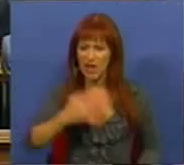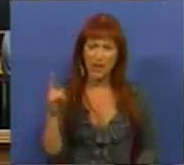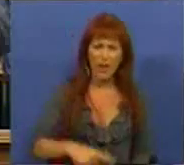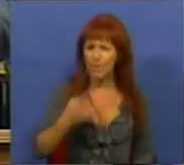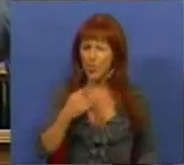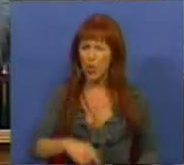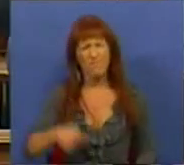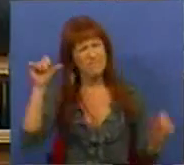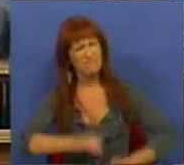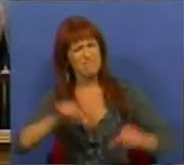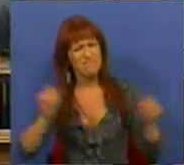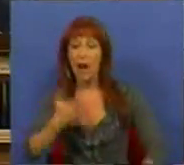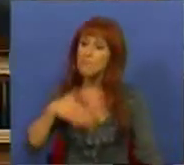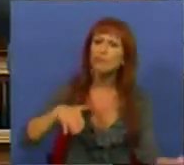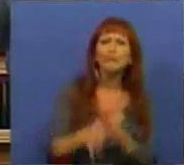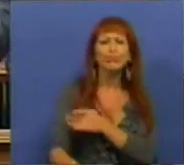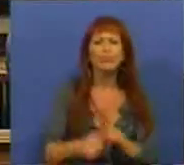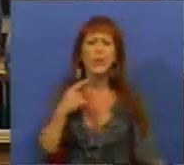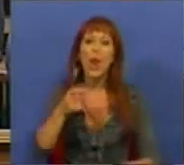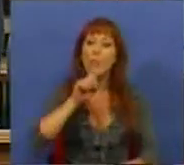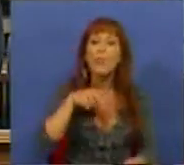muito medíocre do aproveitamento das oportunidades.